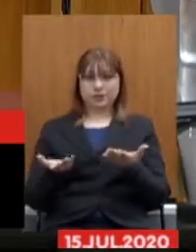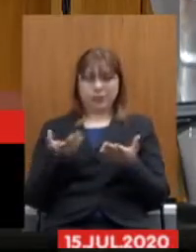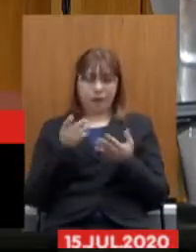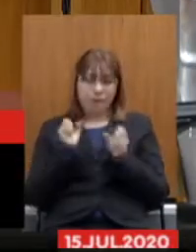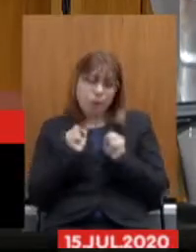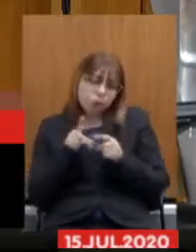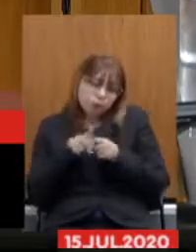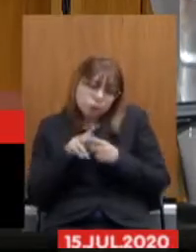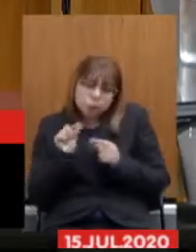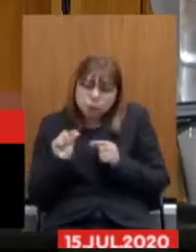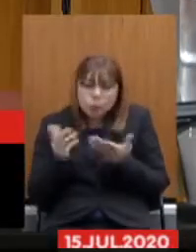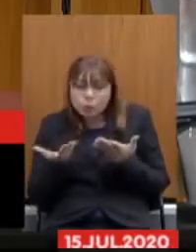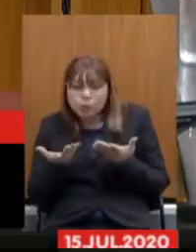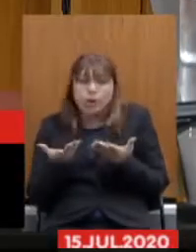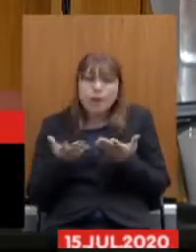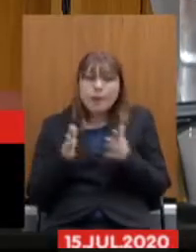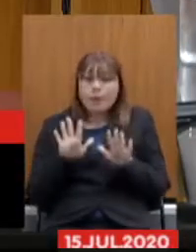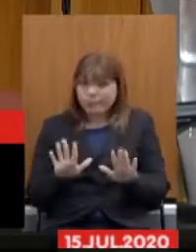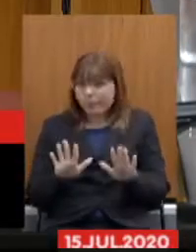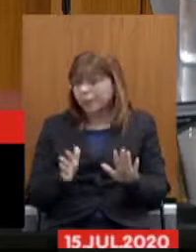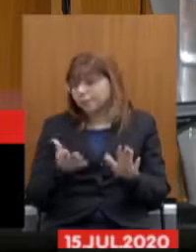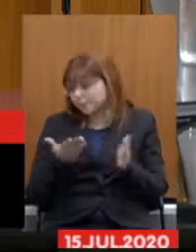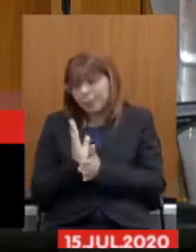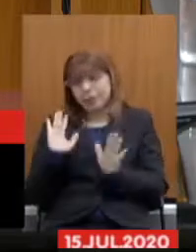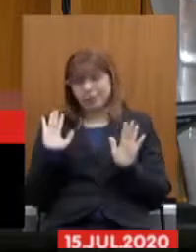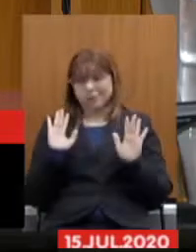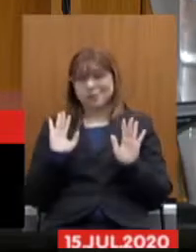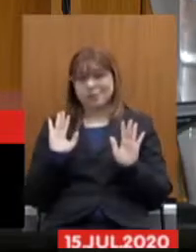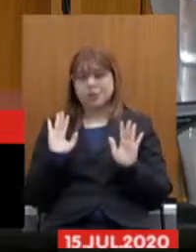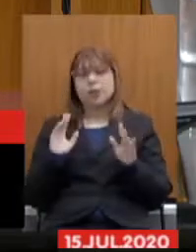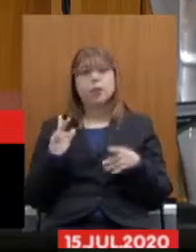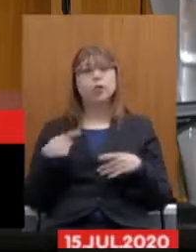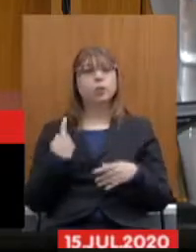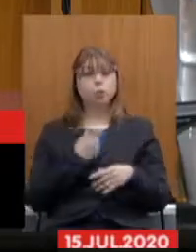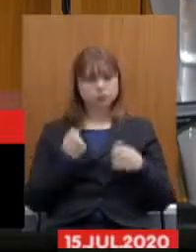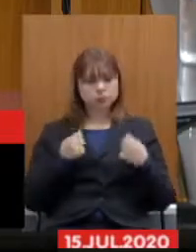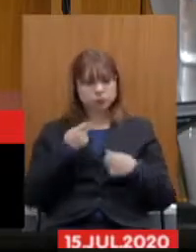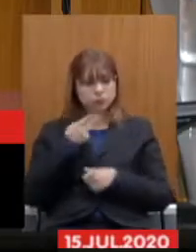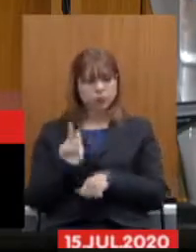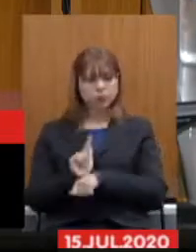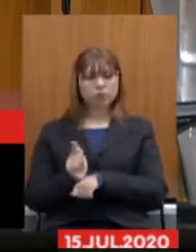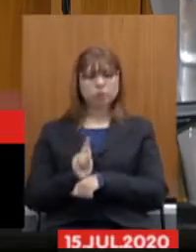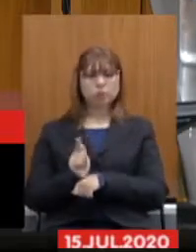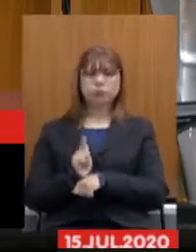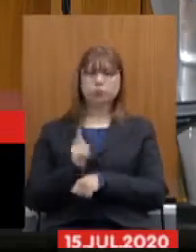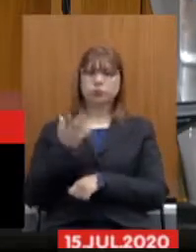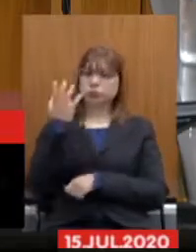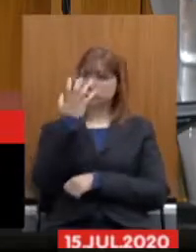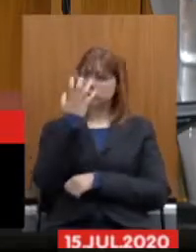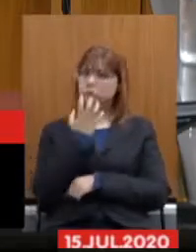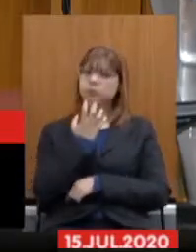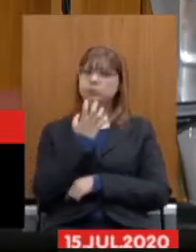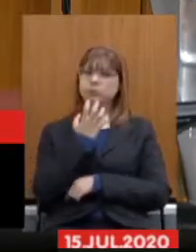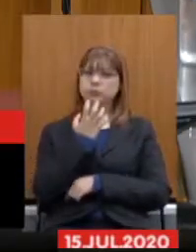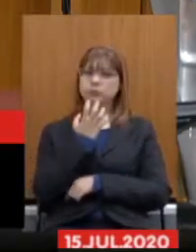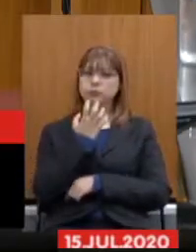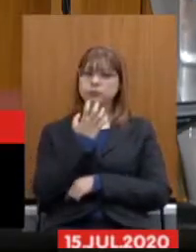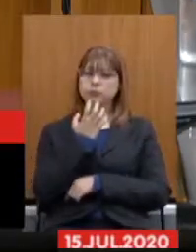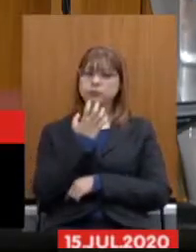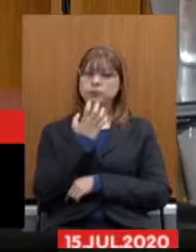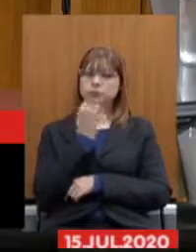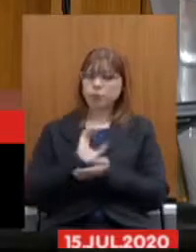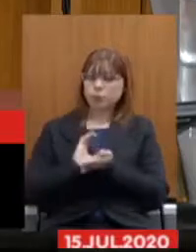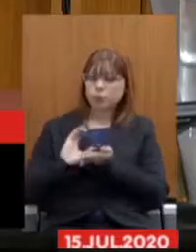ressalvas então é preciso vamos falar de gestão séria do recurso